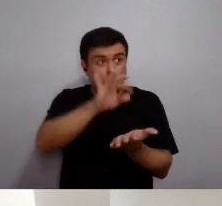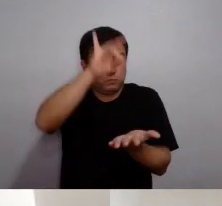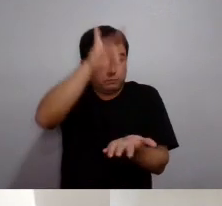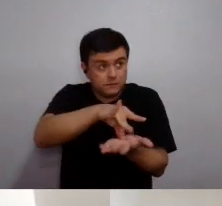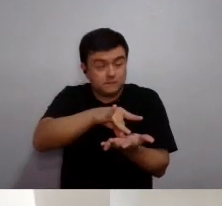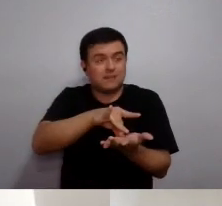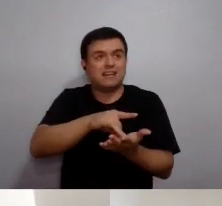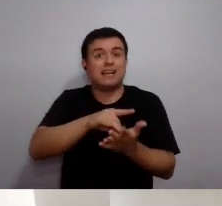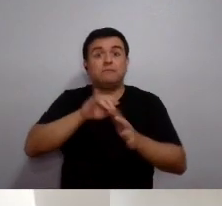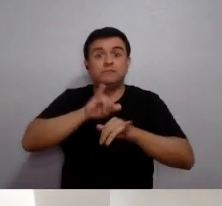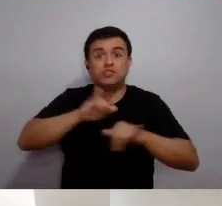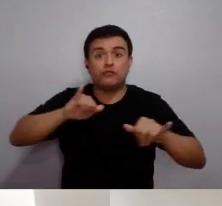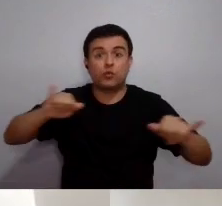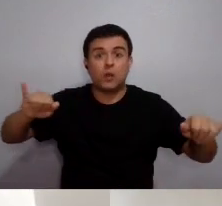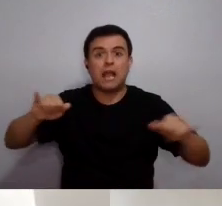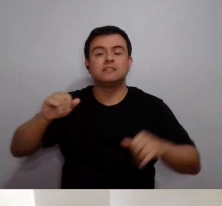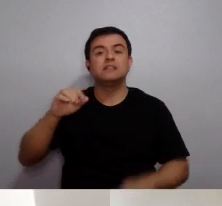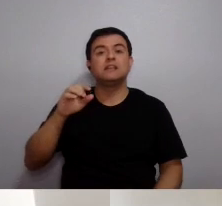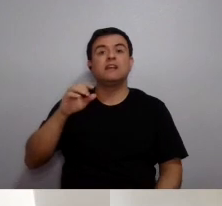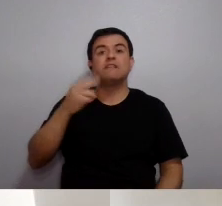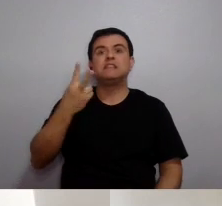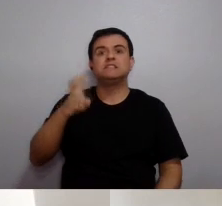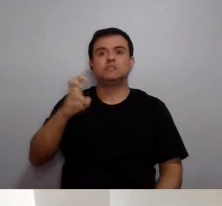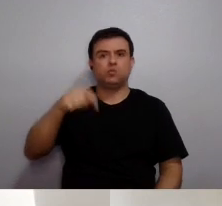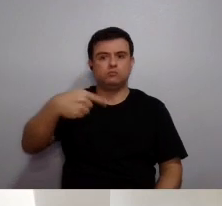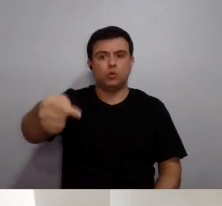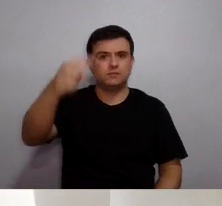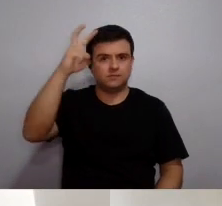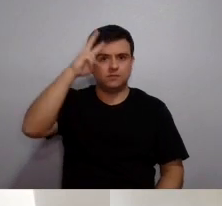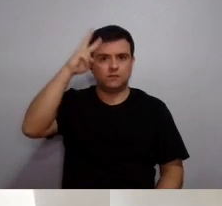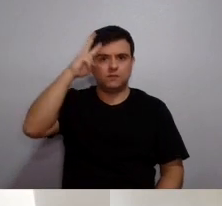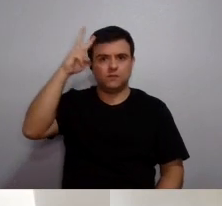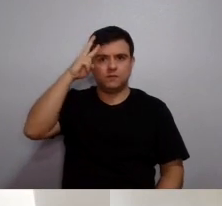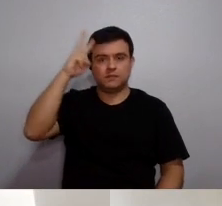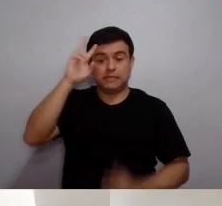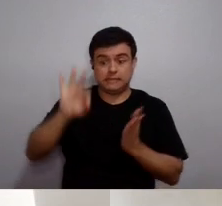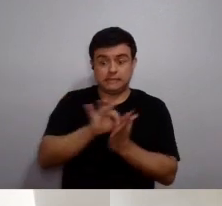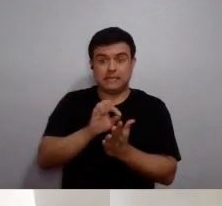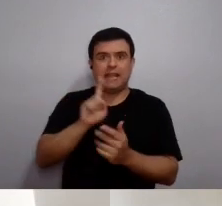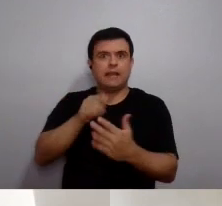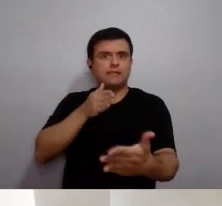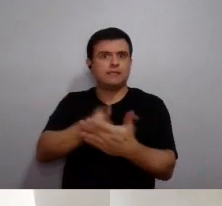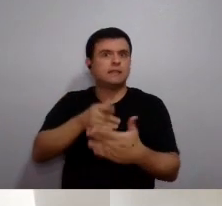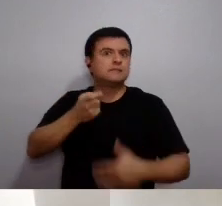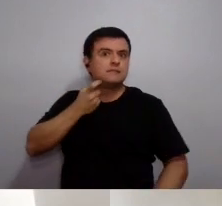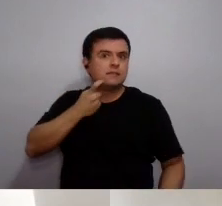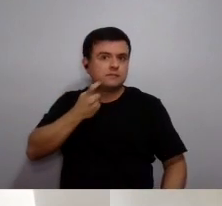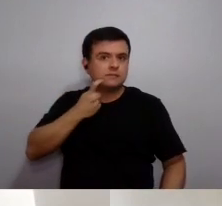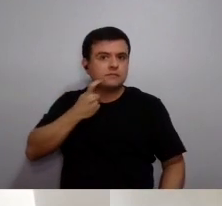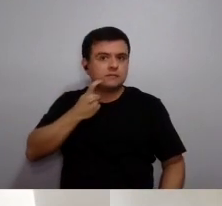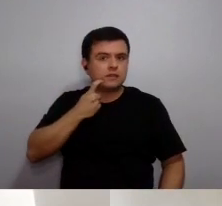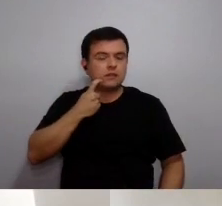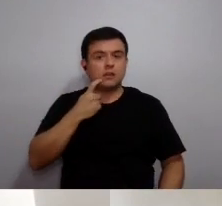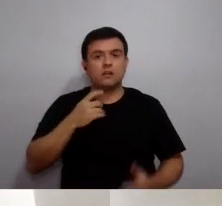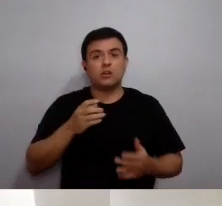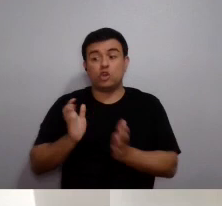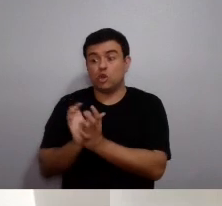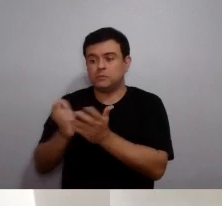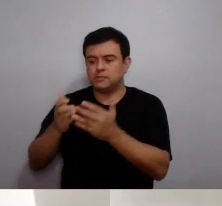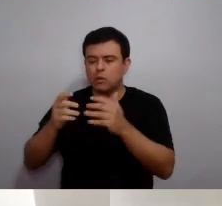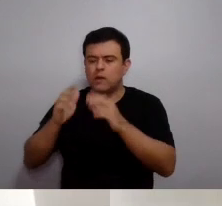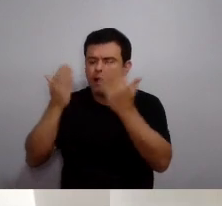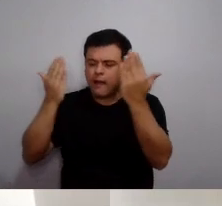A homologação das inscrições será divulgada no dia 25, na próxima segunda-feira, as inscrições vão até essa sexta,